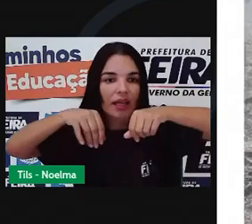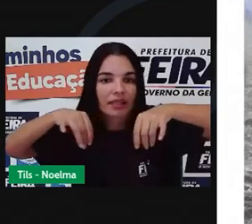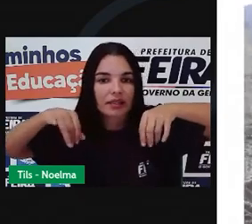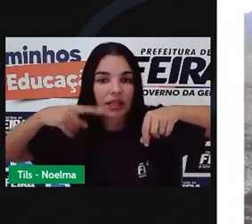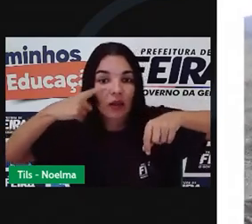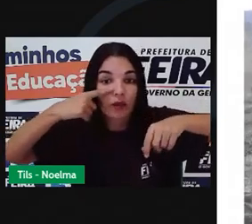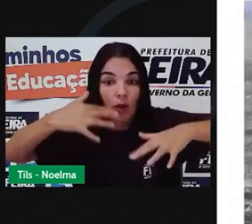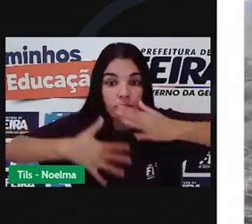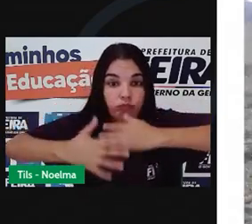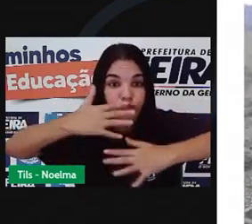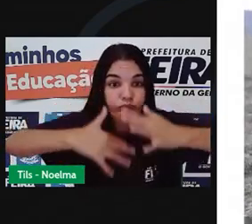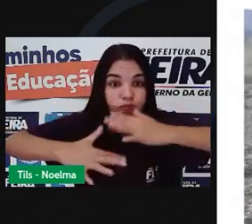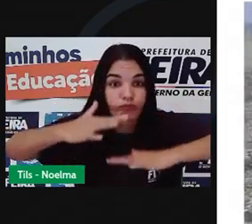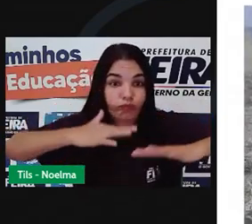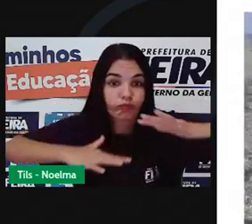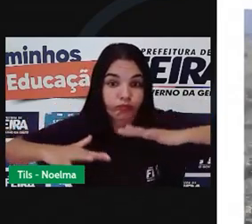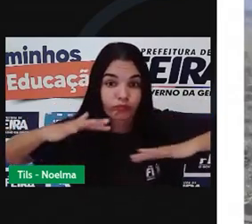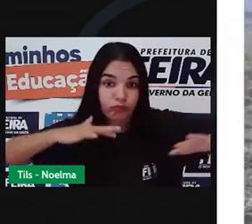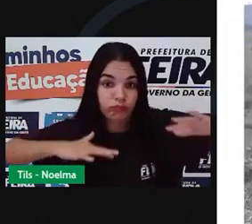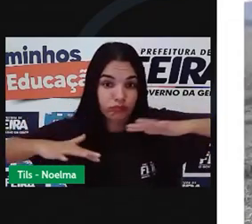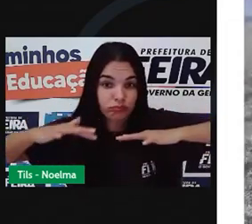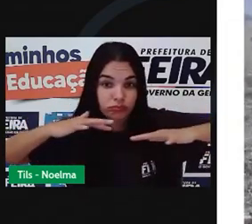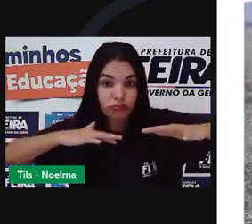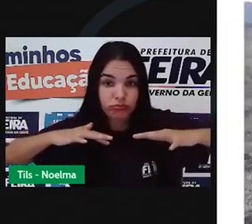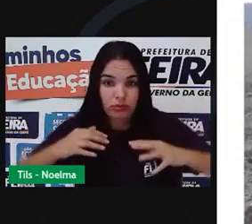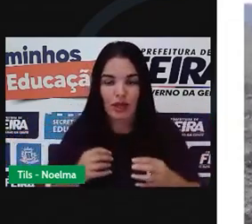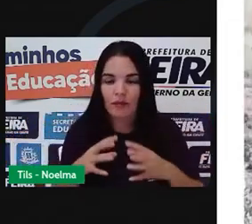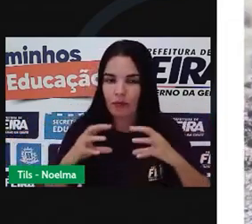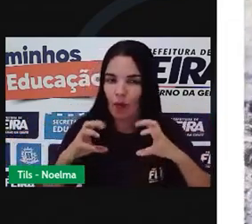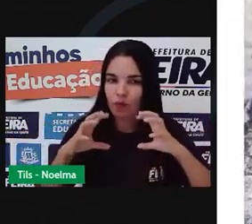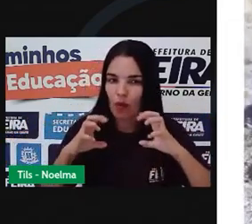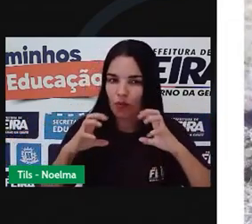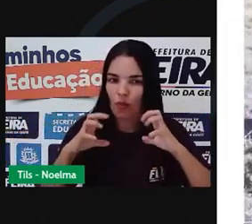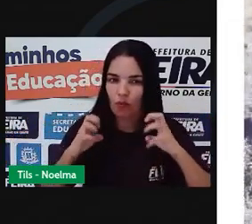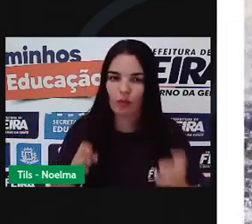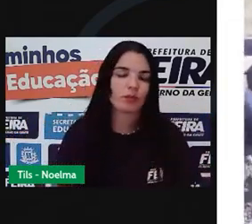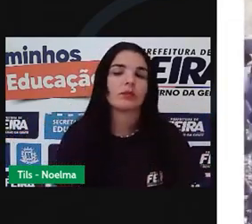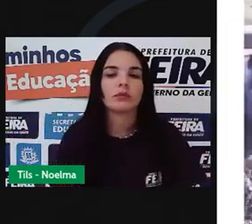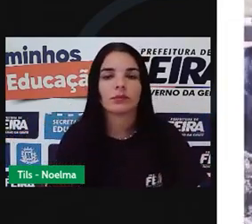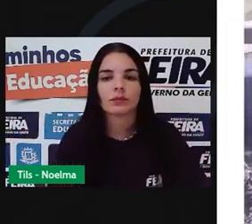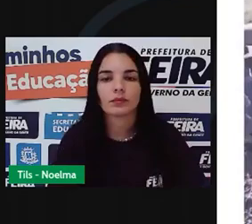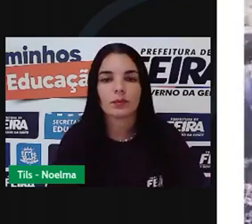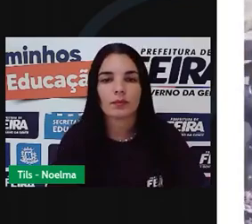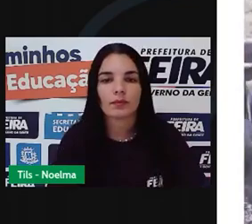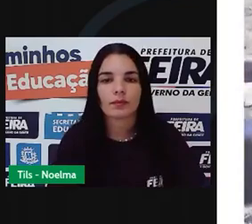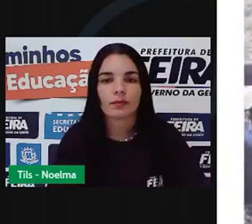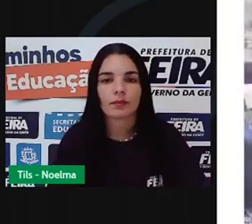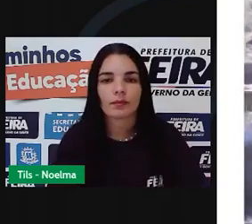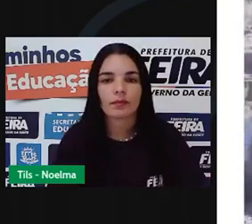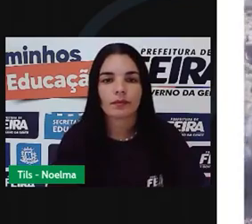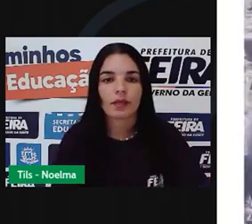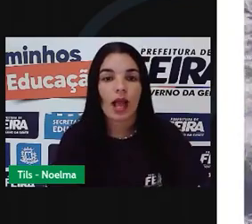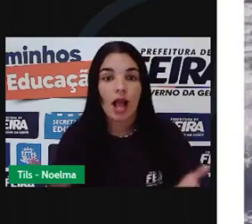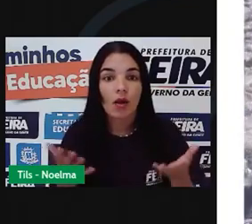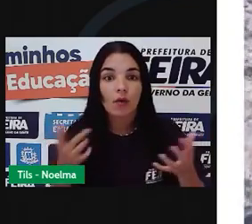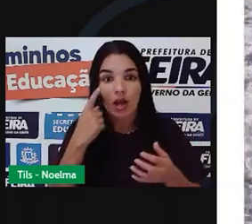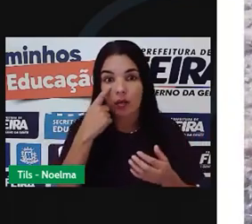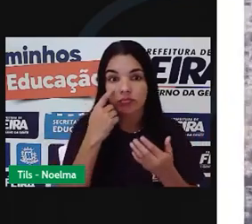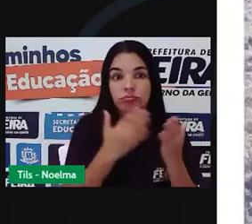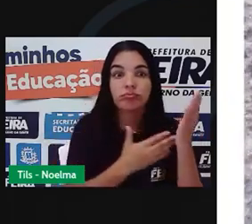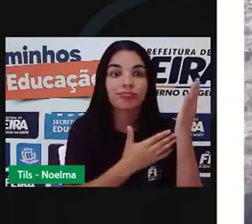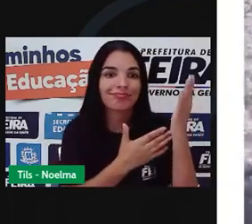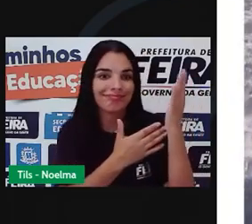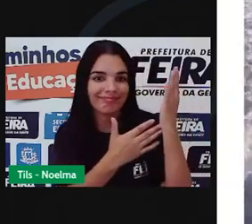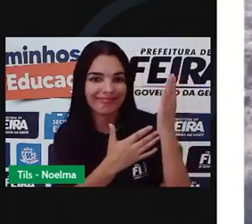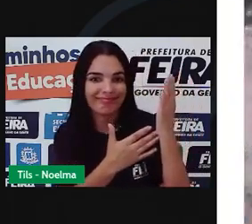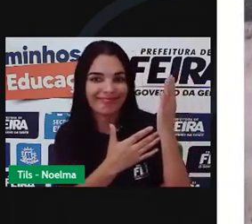todo remexido, revolvido, ficando bem fofinho. Agora entra em cena a grade aradora para